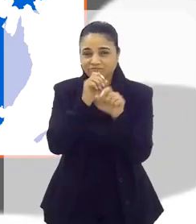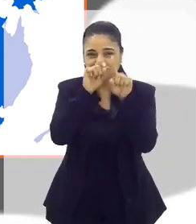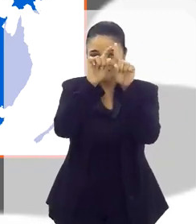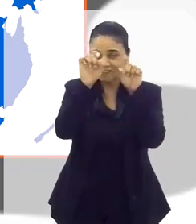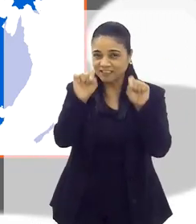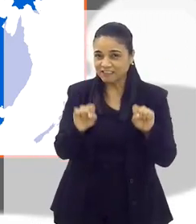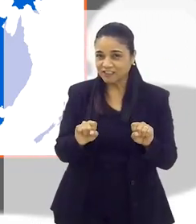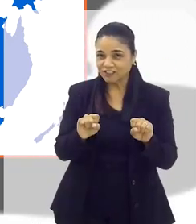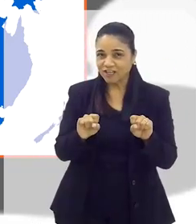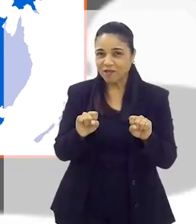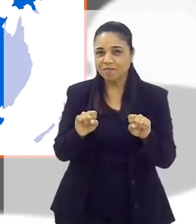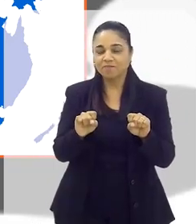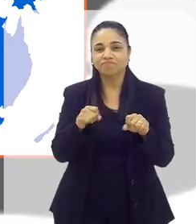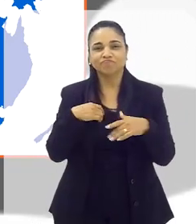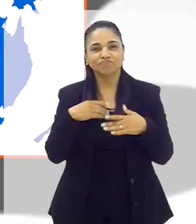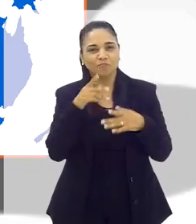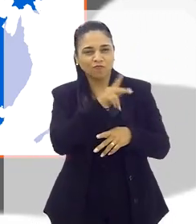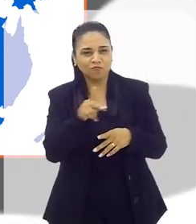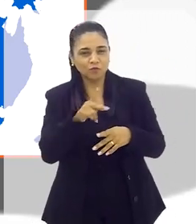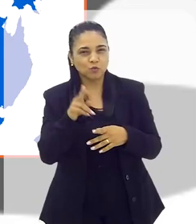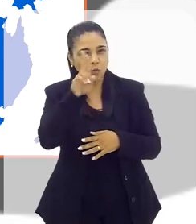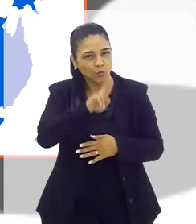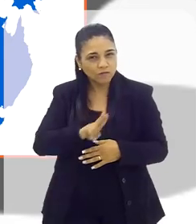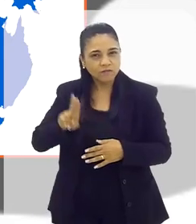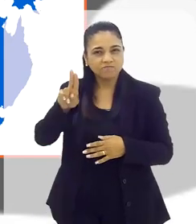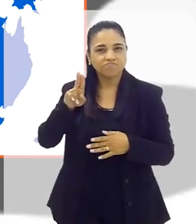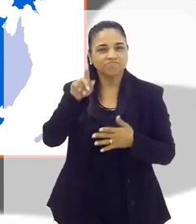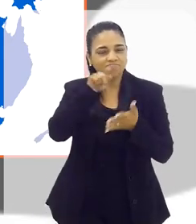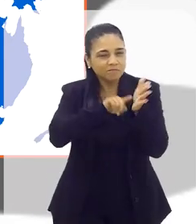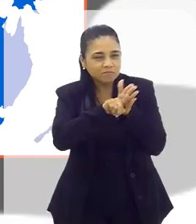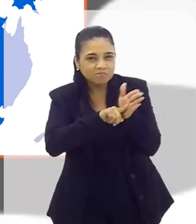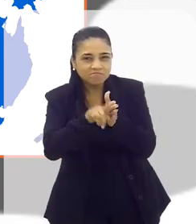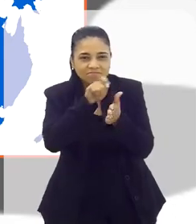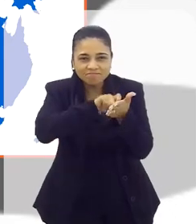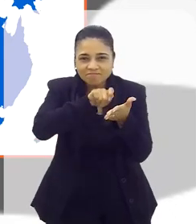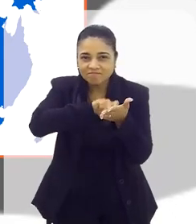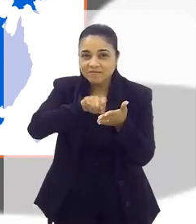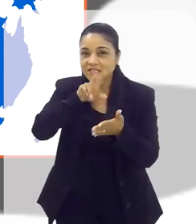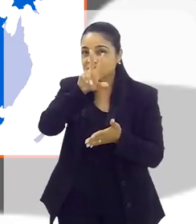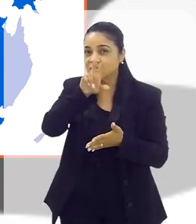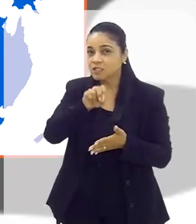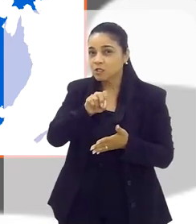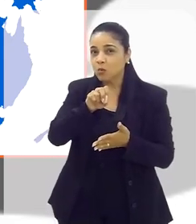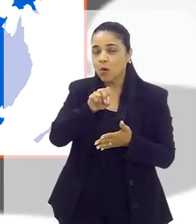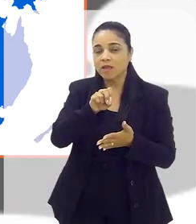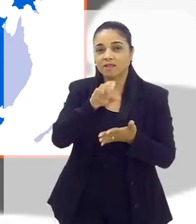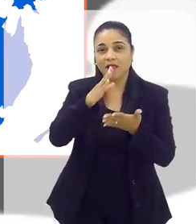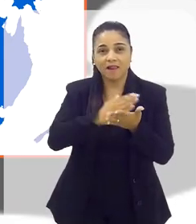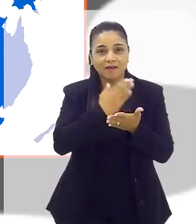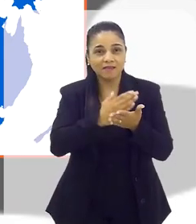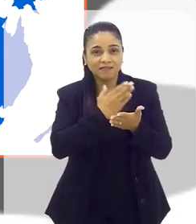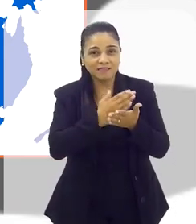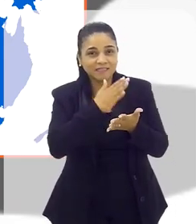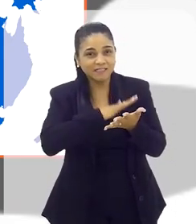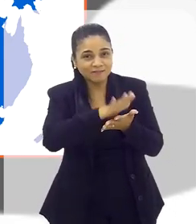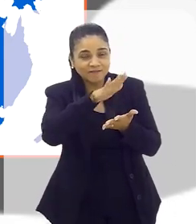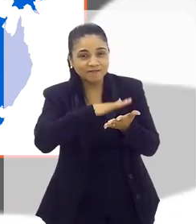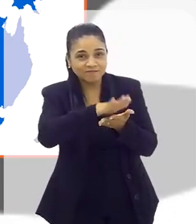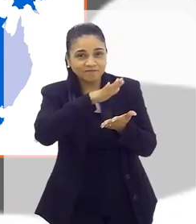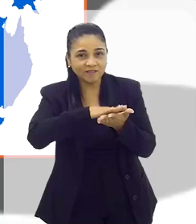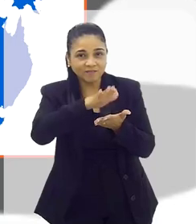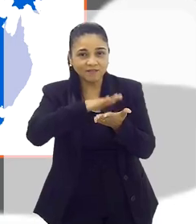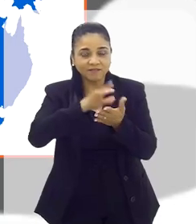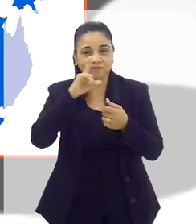no sistema oficial. O professor universitário, pesquisador e escritor já publicou mais de 50 livros e 3.500